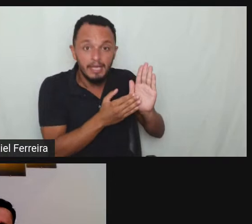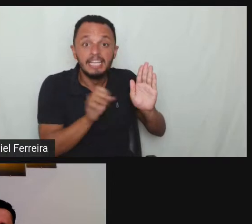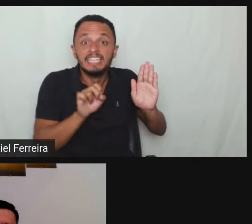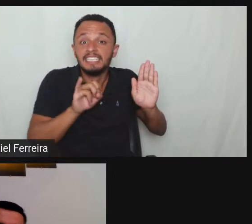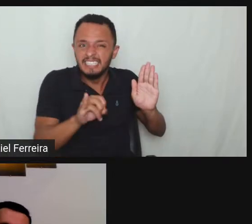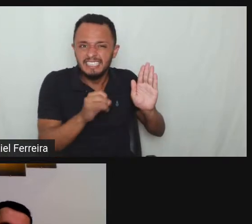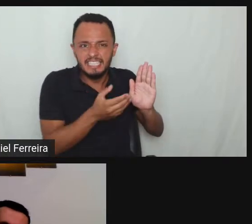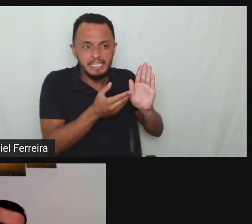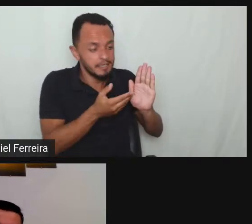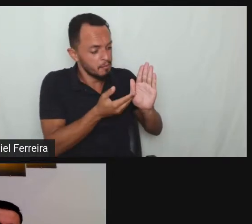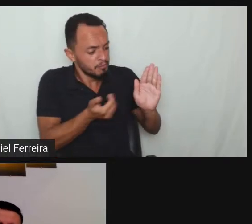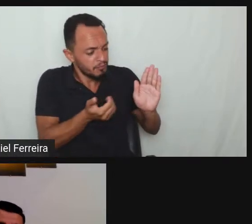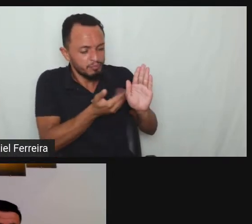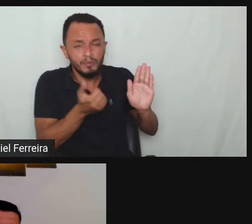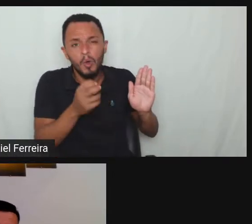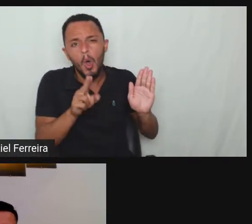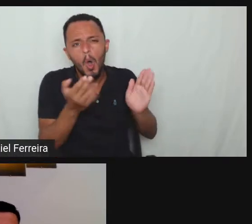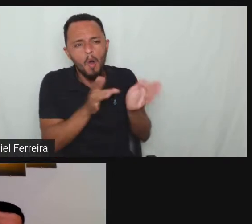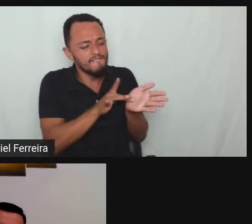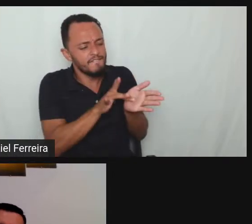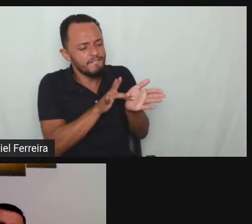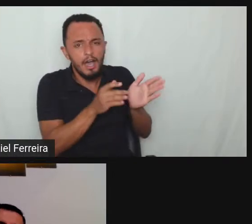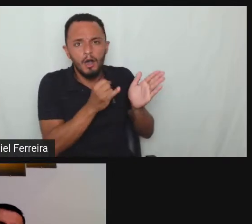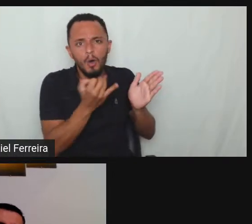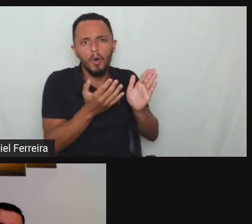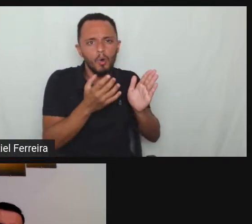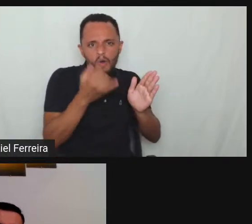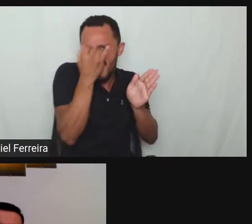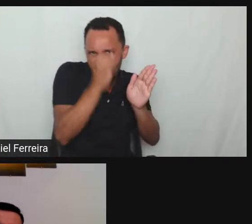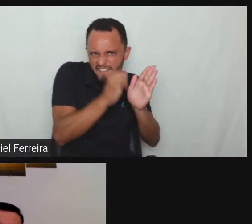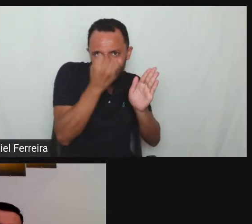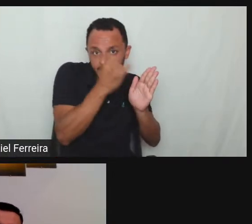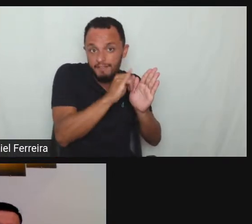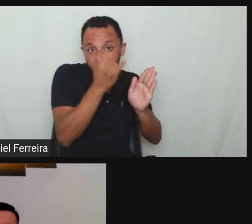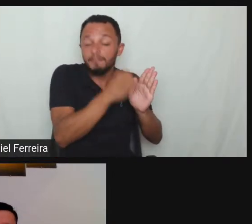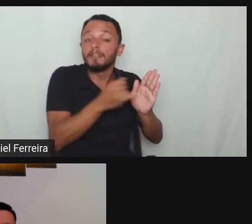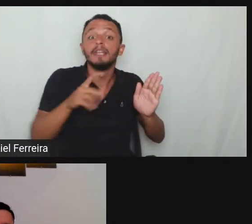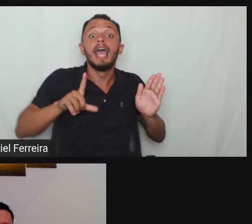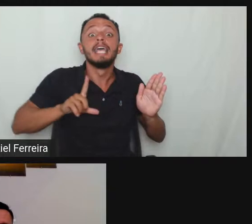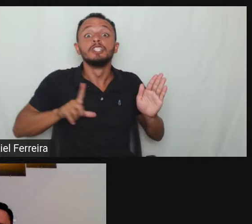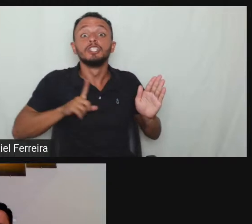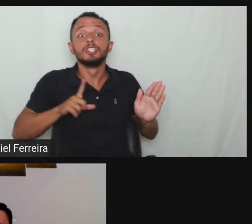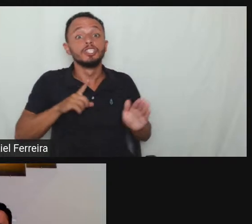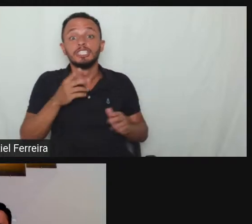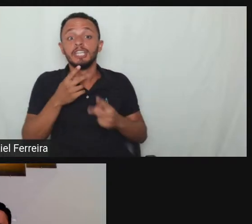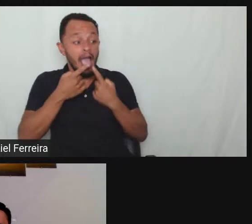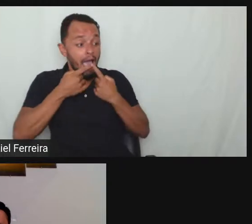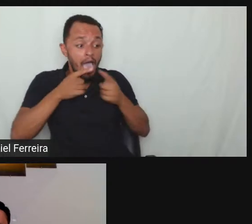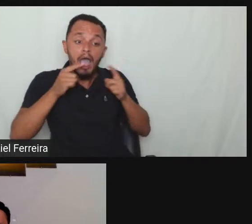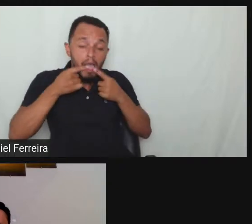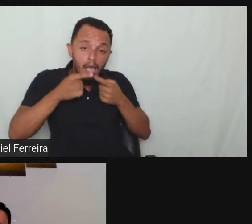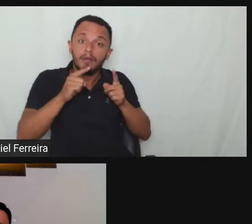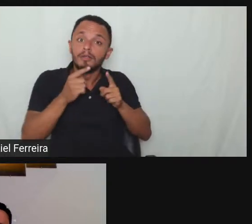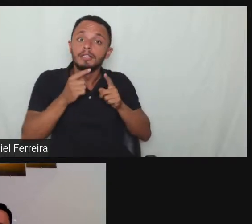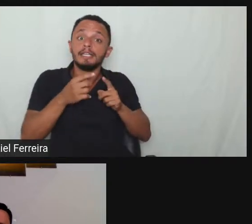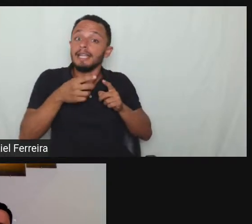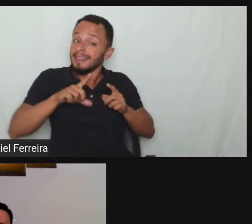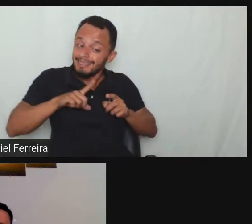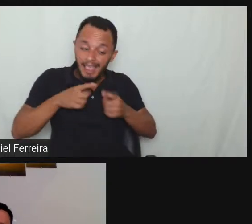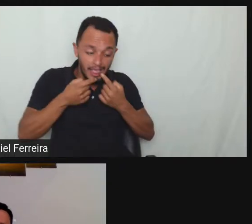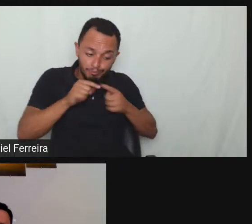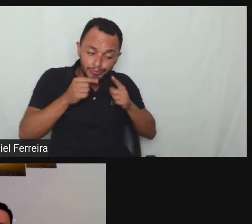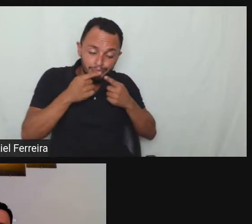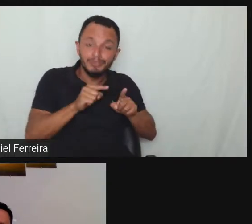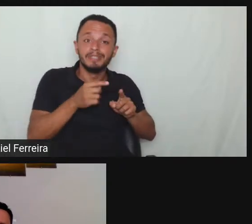que a gente vê que acontece desculpa não preocupe nós estamos batendo papo mesmo agora tem o outro lado da moeda muitas